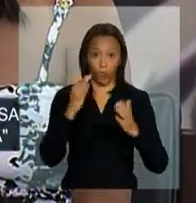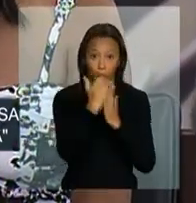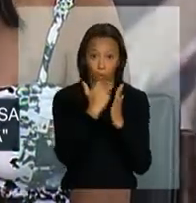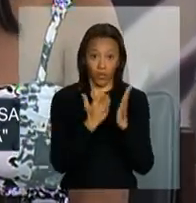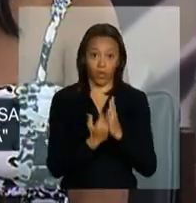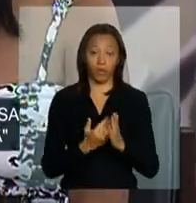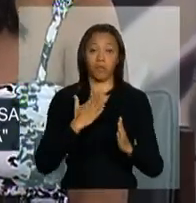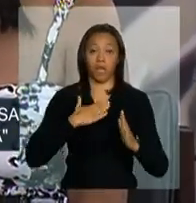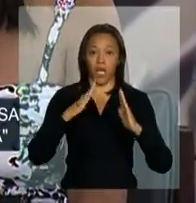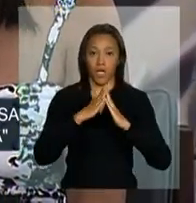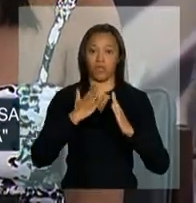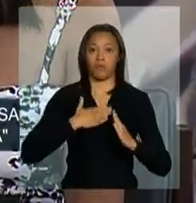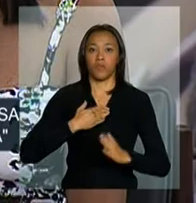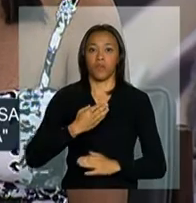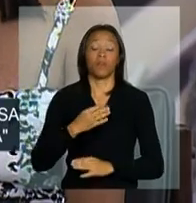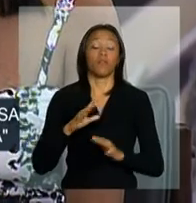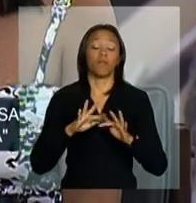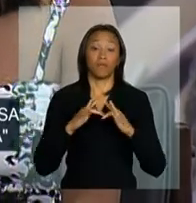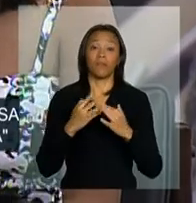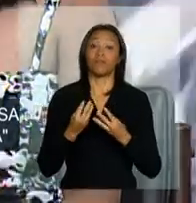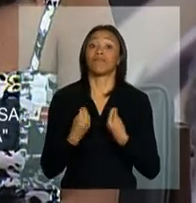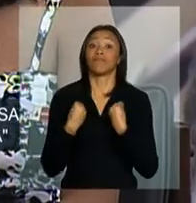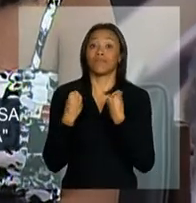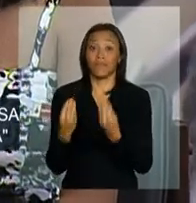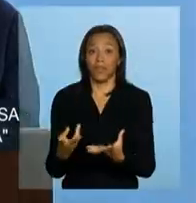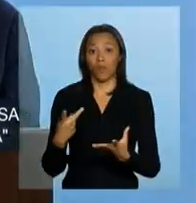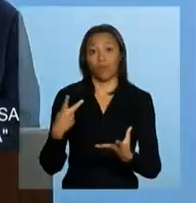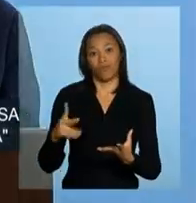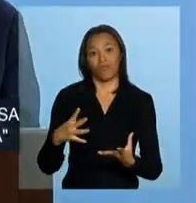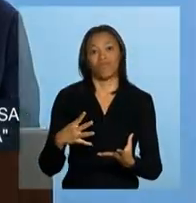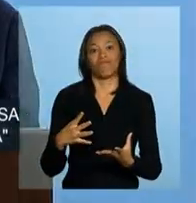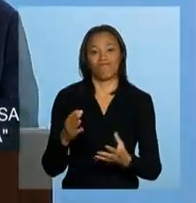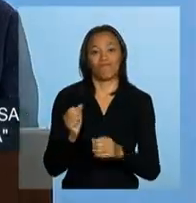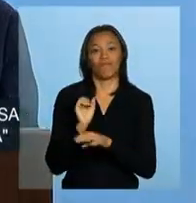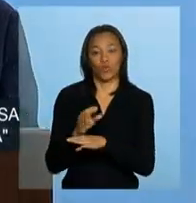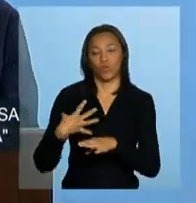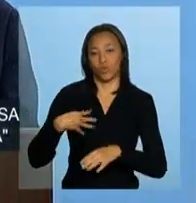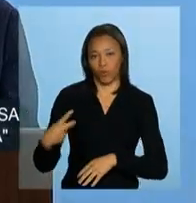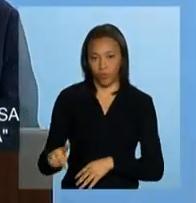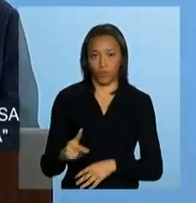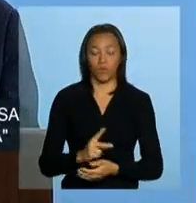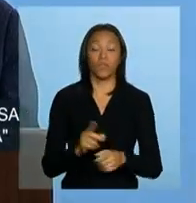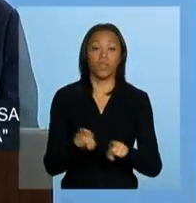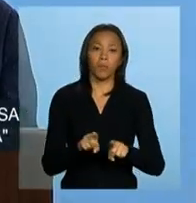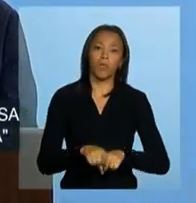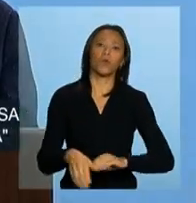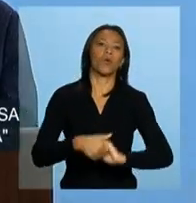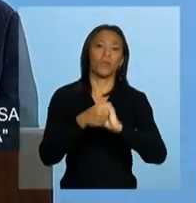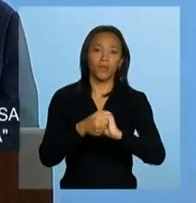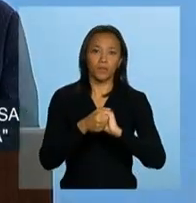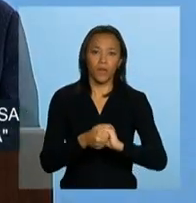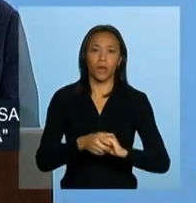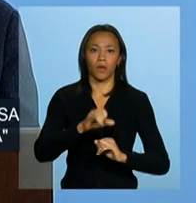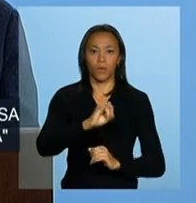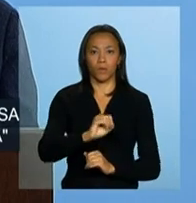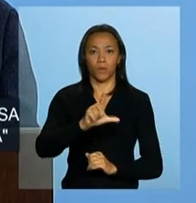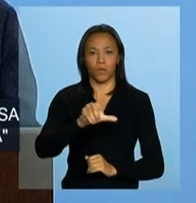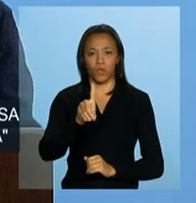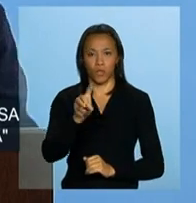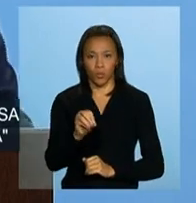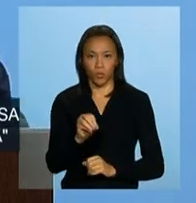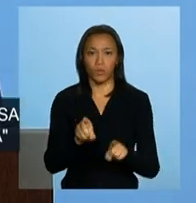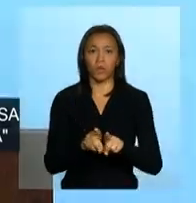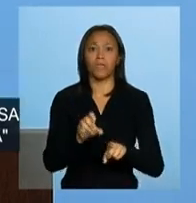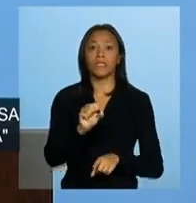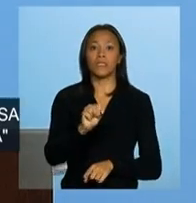ela de volta seus filhos. Queria cumprimentar também o Hildo e a Sílvia, por